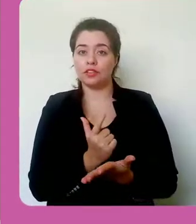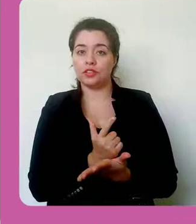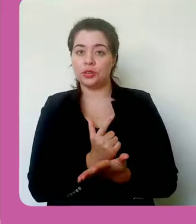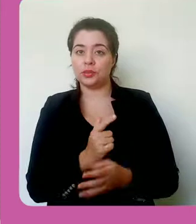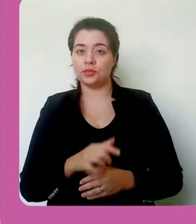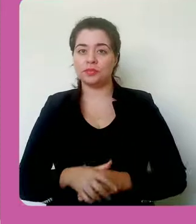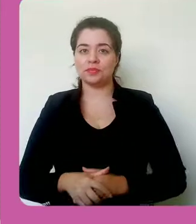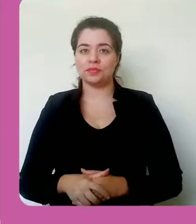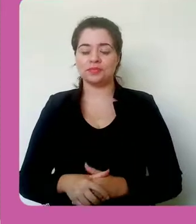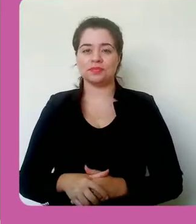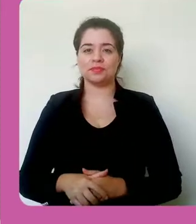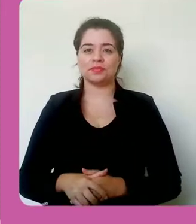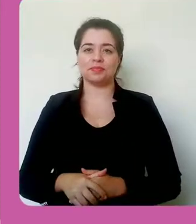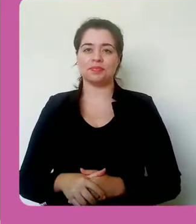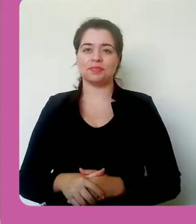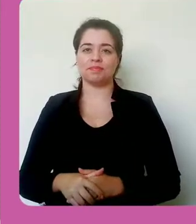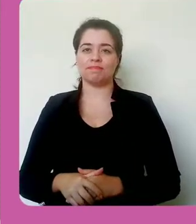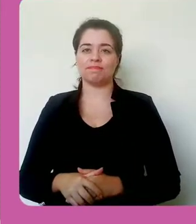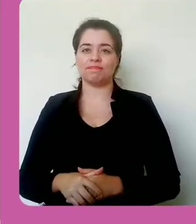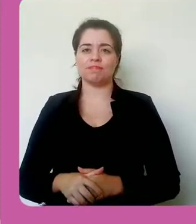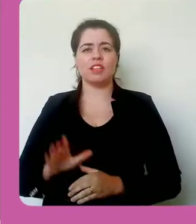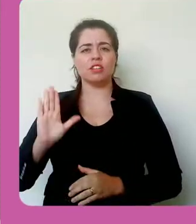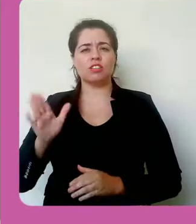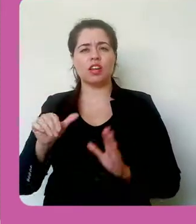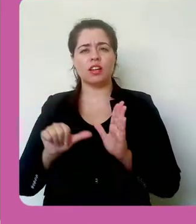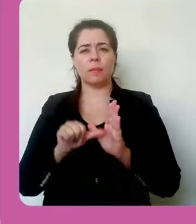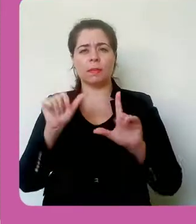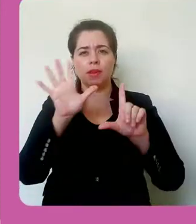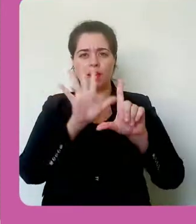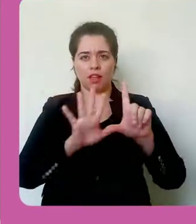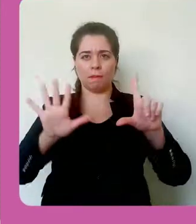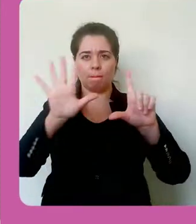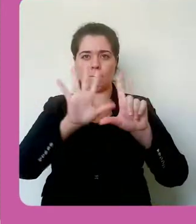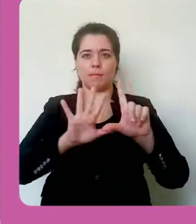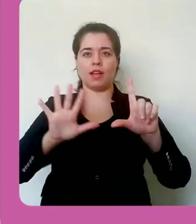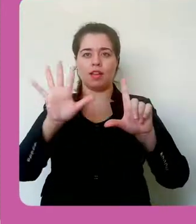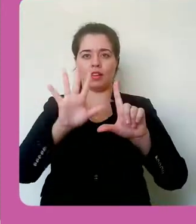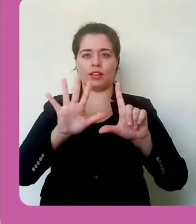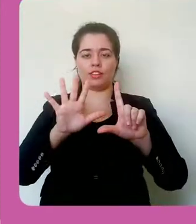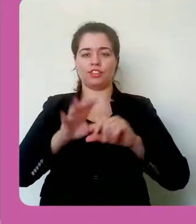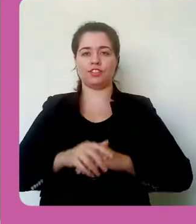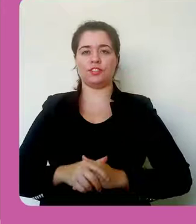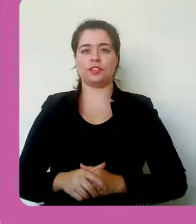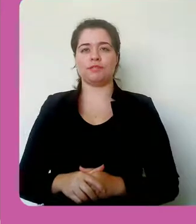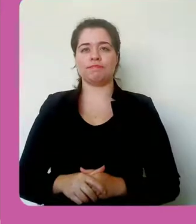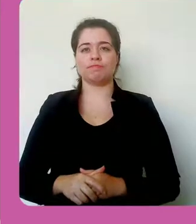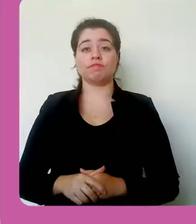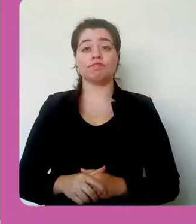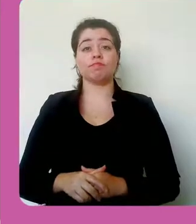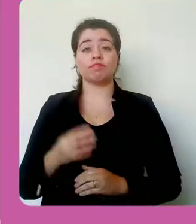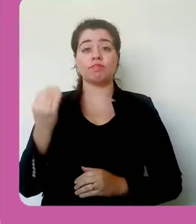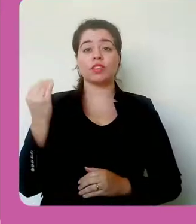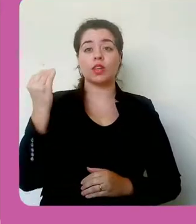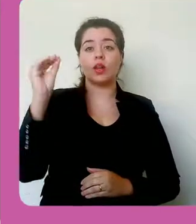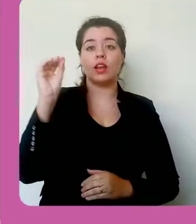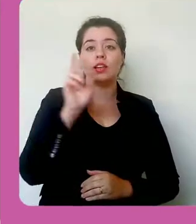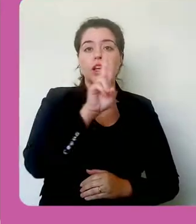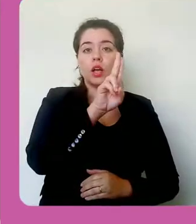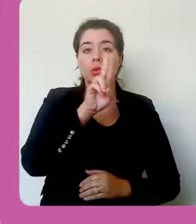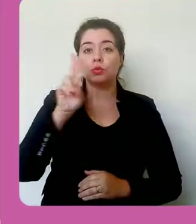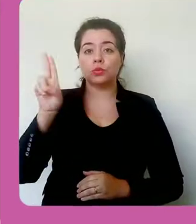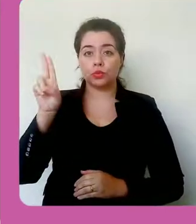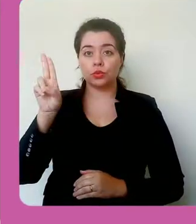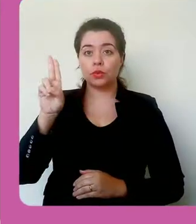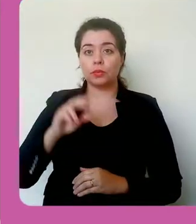aqui um nome para esse nosso recurso. Então vou colocar aqui, livro sobre